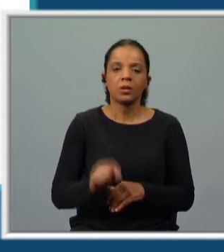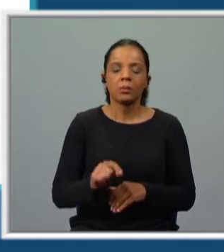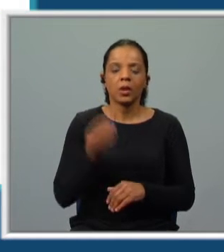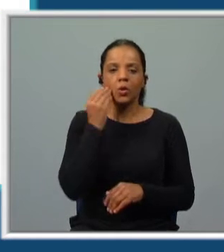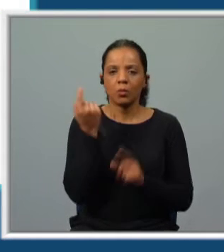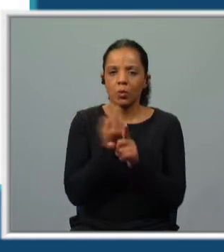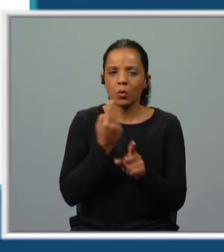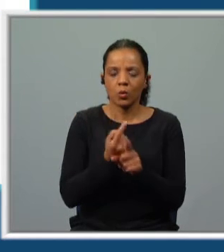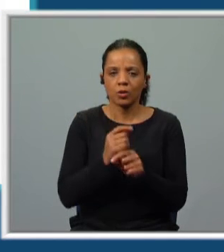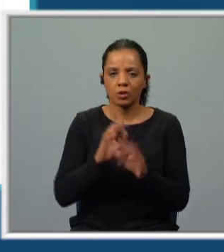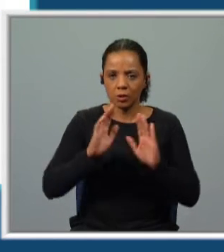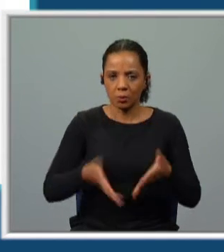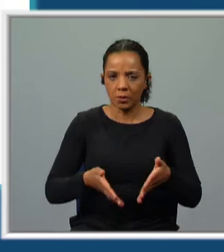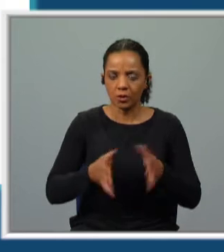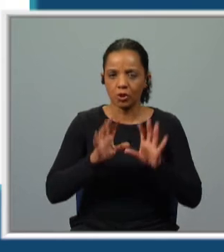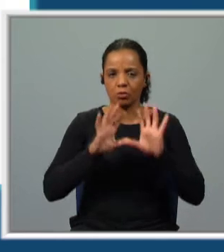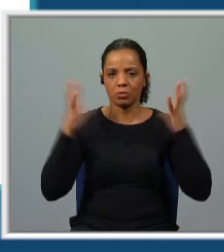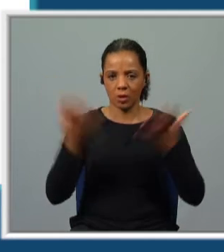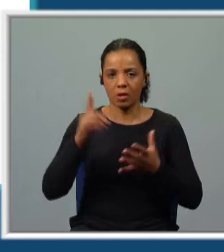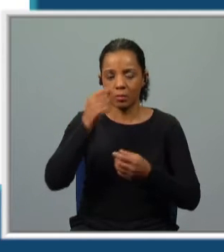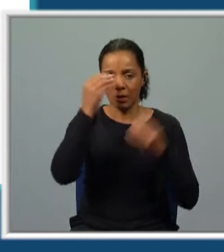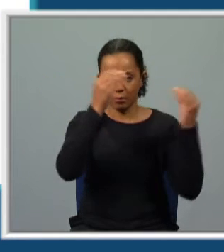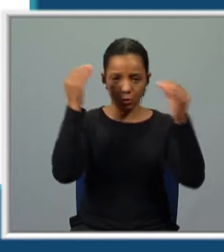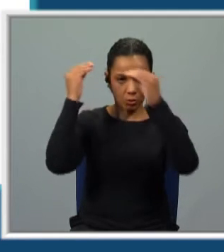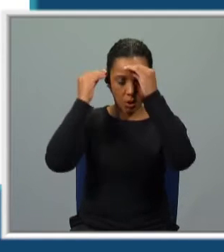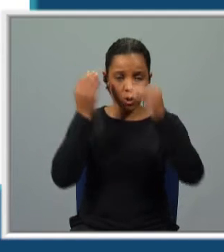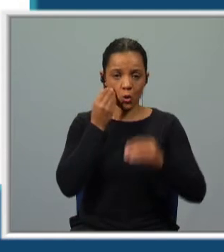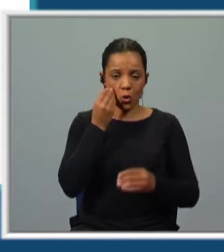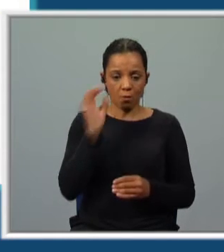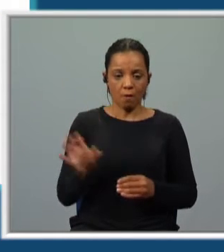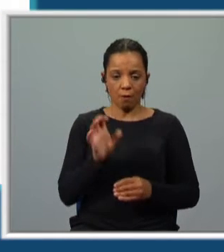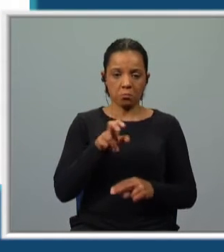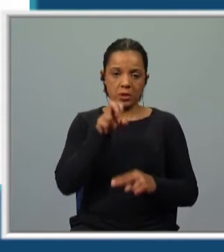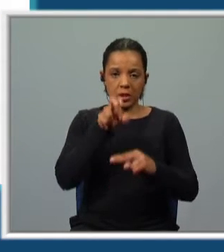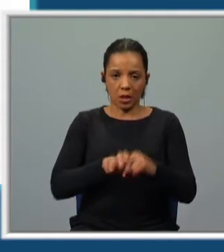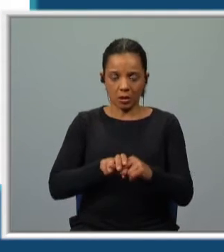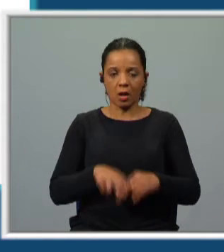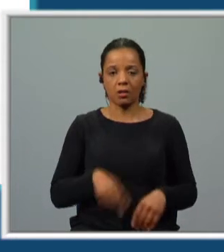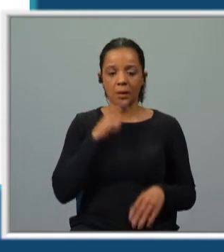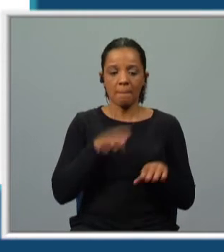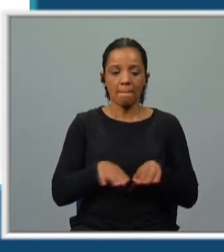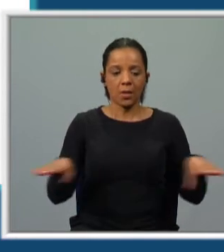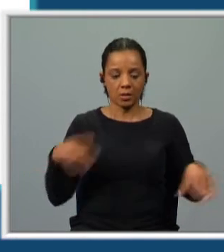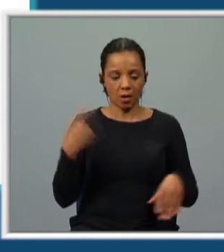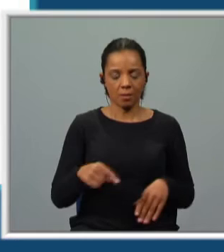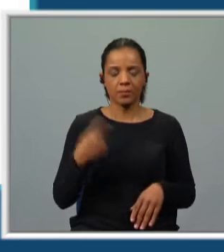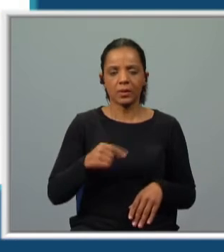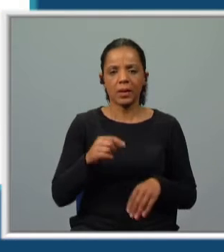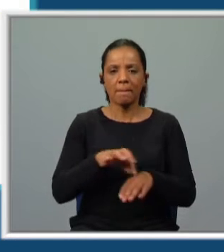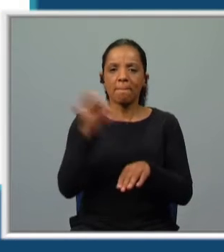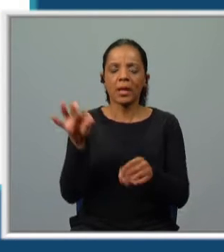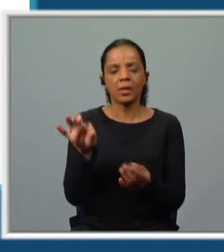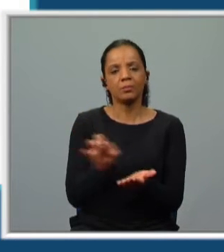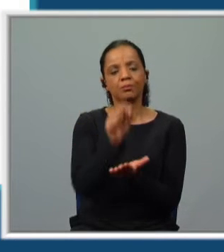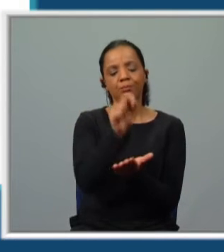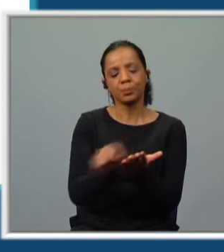dos adereços e da personagem. Repara como é que a personagem está. Está sentado, há uma mesa em cena e ele tem uma pena na mão.